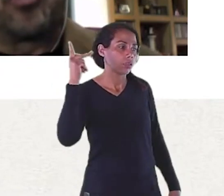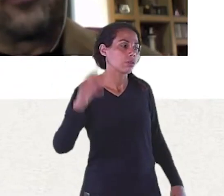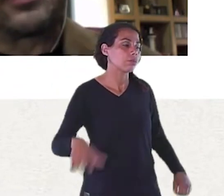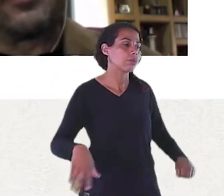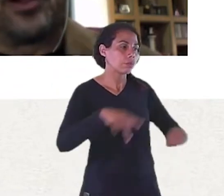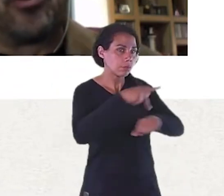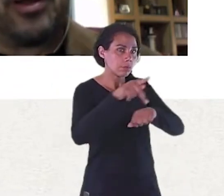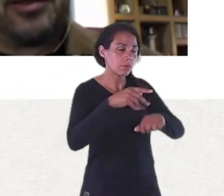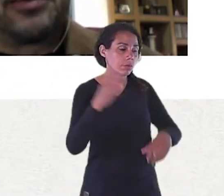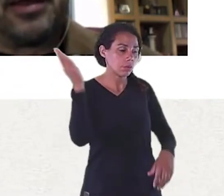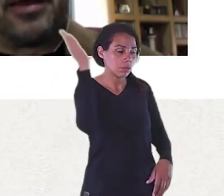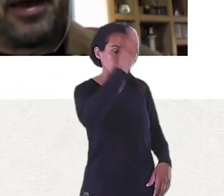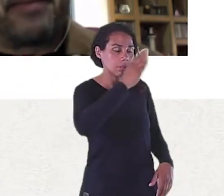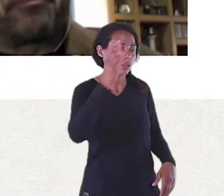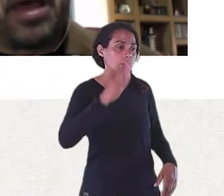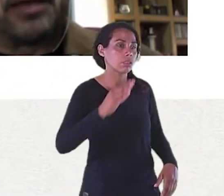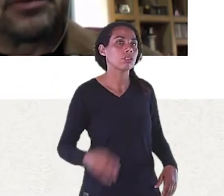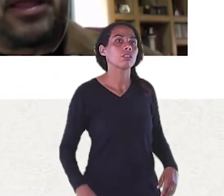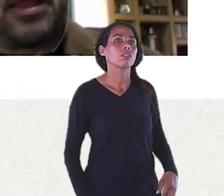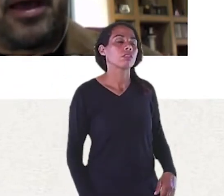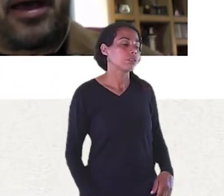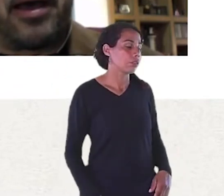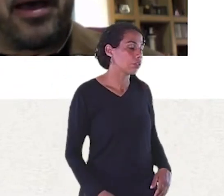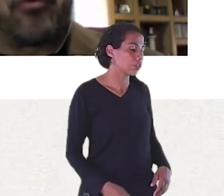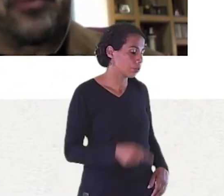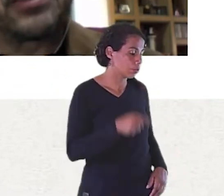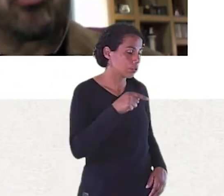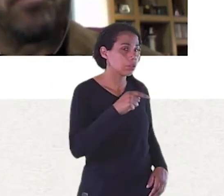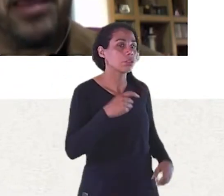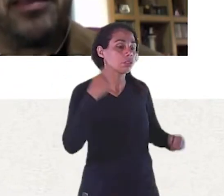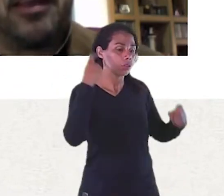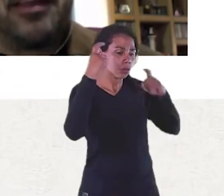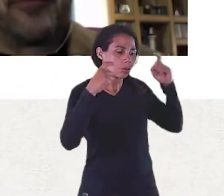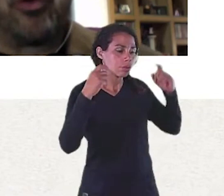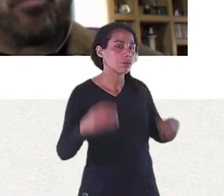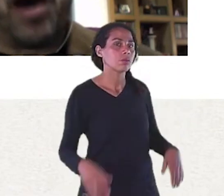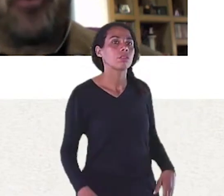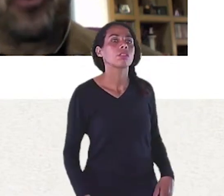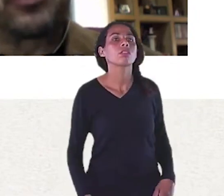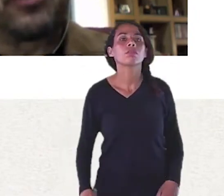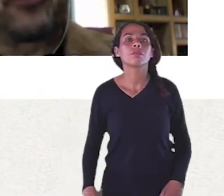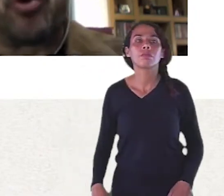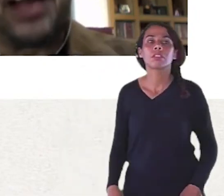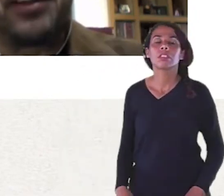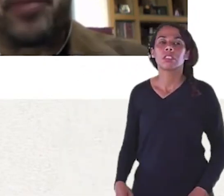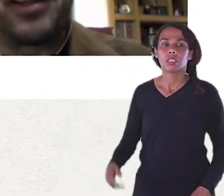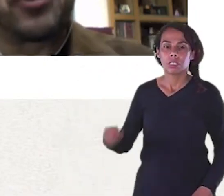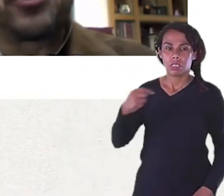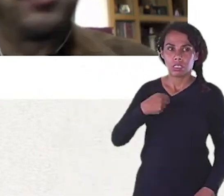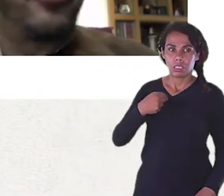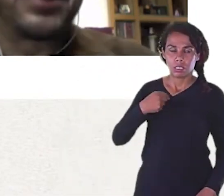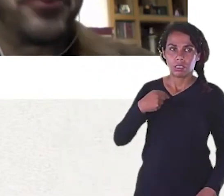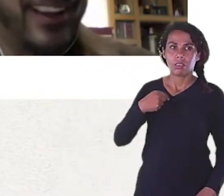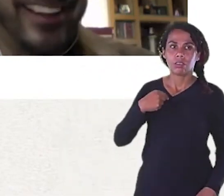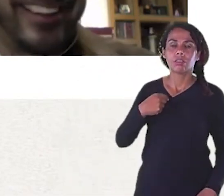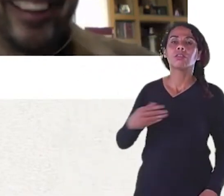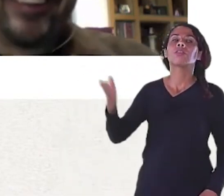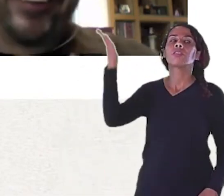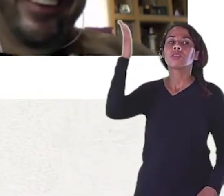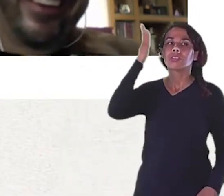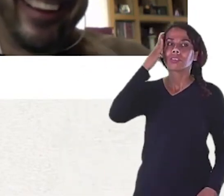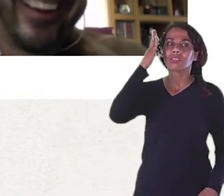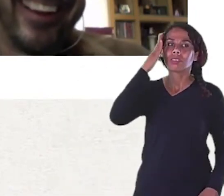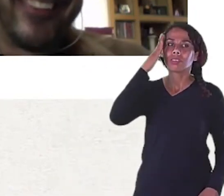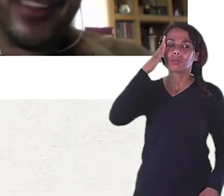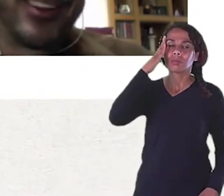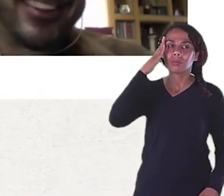resumiu O que você falou Ter a convicção Do bem Ele falou O barro que você Foi moldado Em pedra azul Você não ia fazer diferente